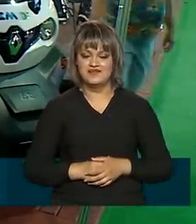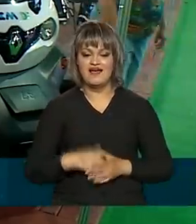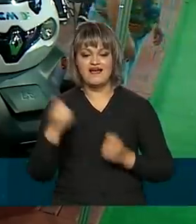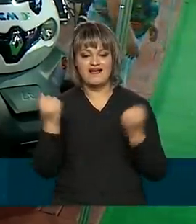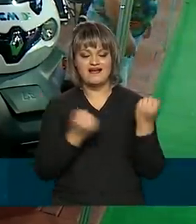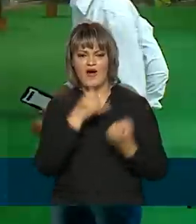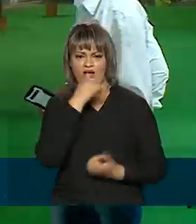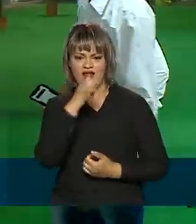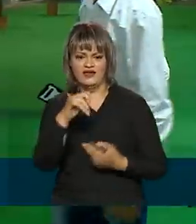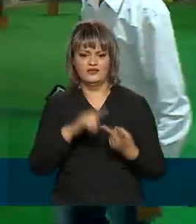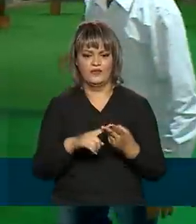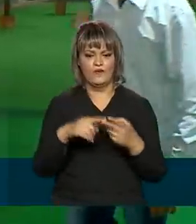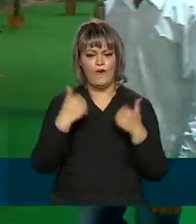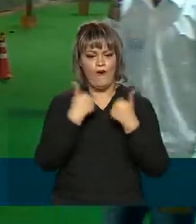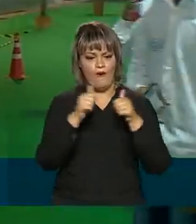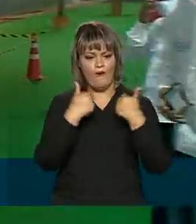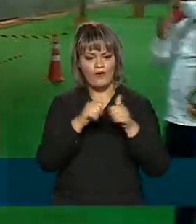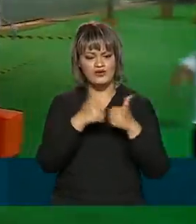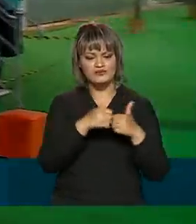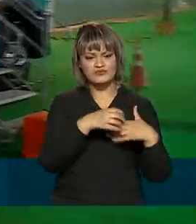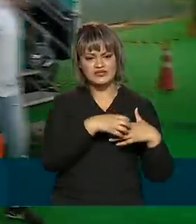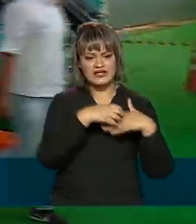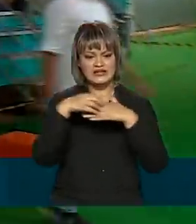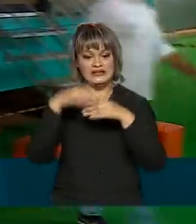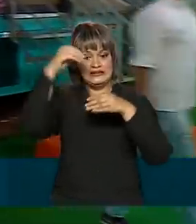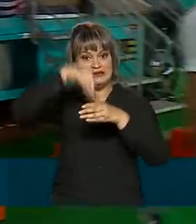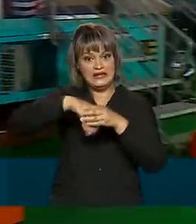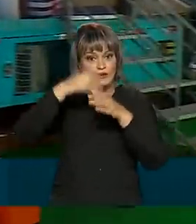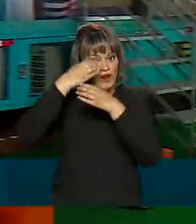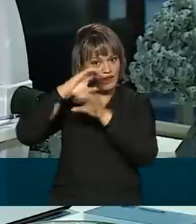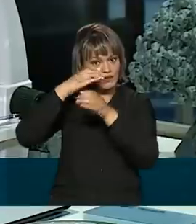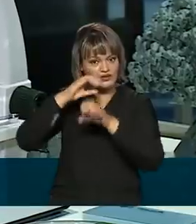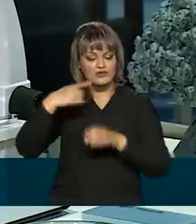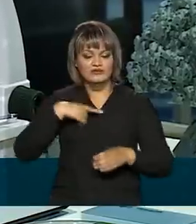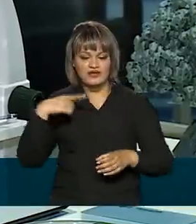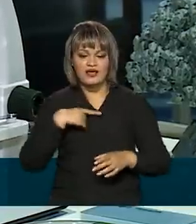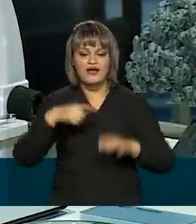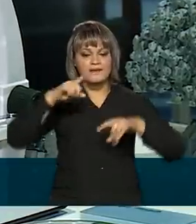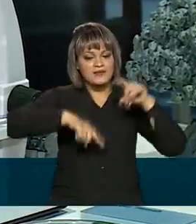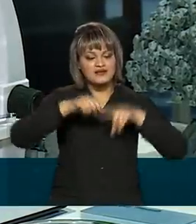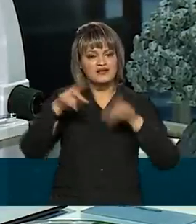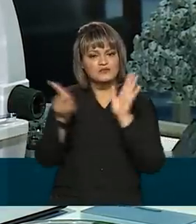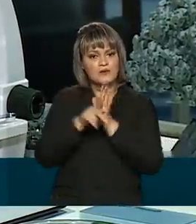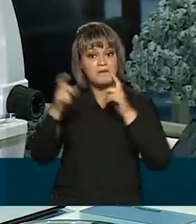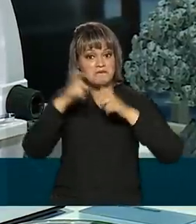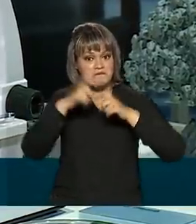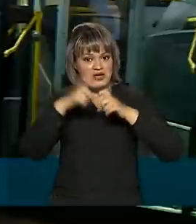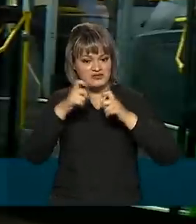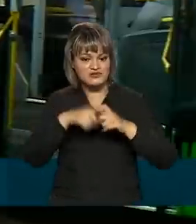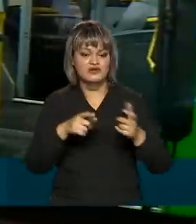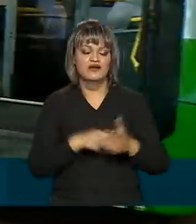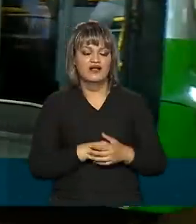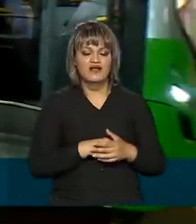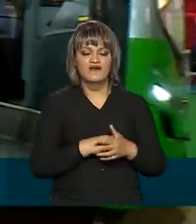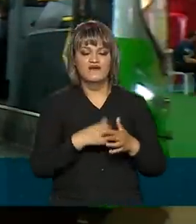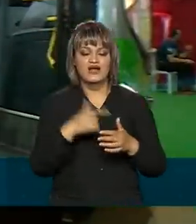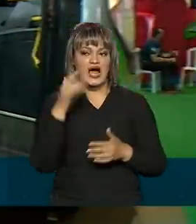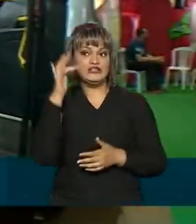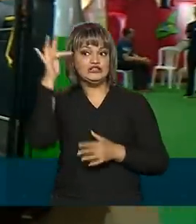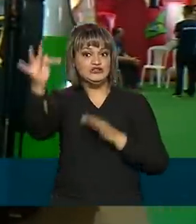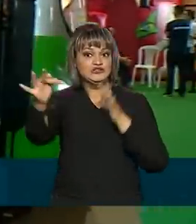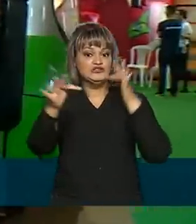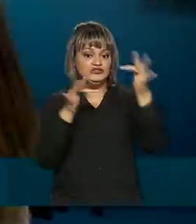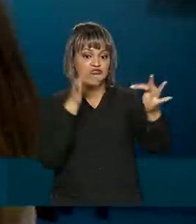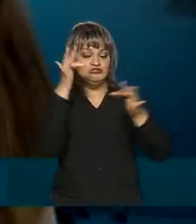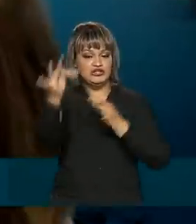Carros elétricos, ônibus que transportam um laboratório inteiro, equipamentos médicos portáteis, o que está por vir